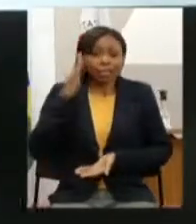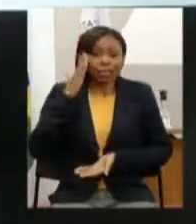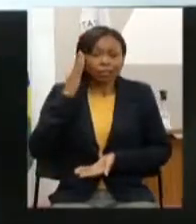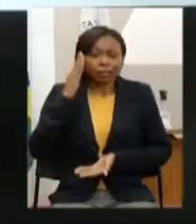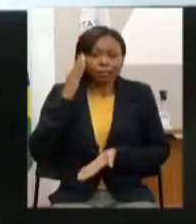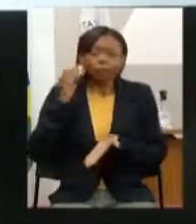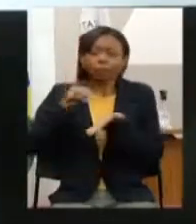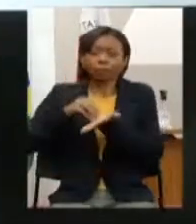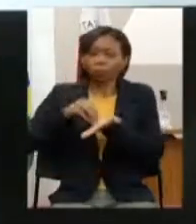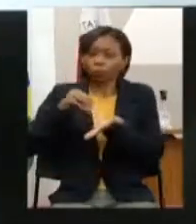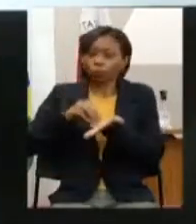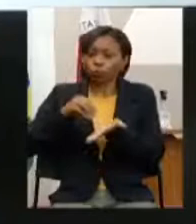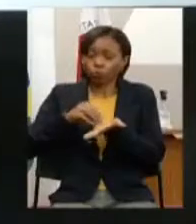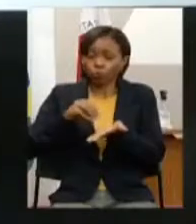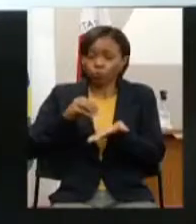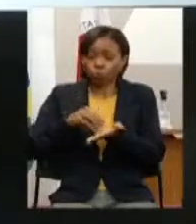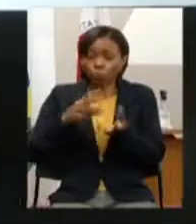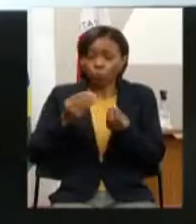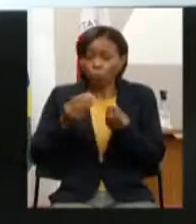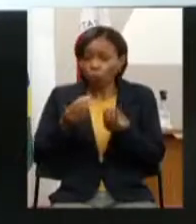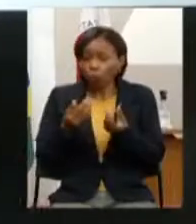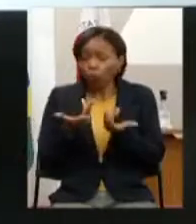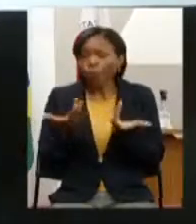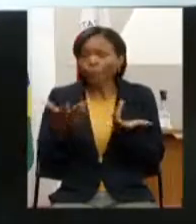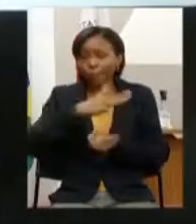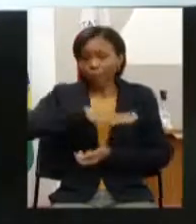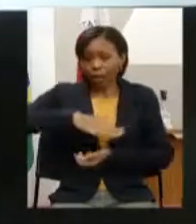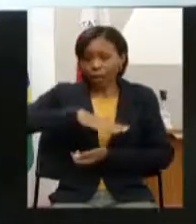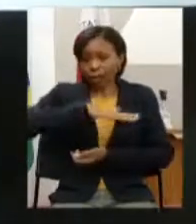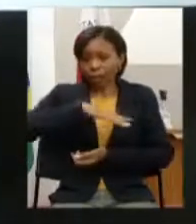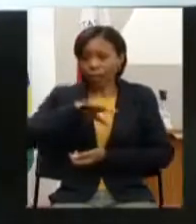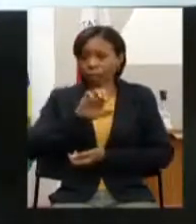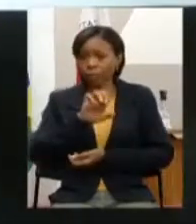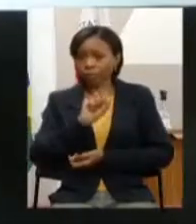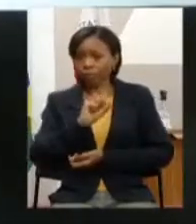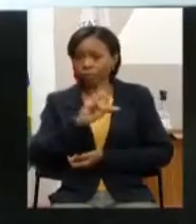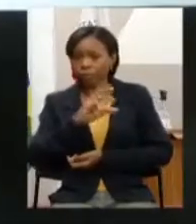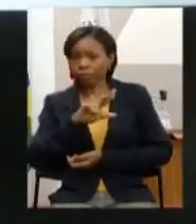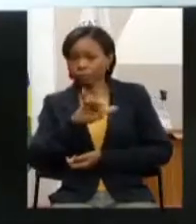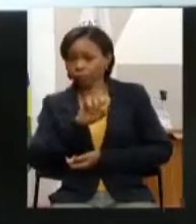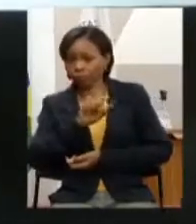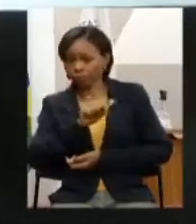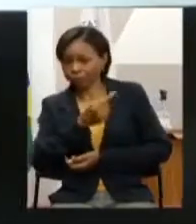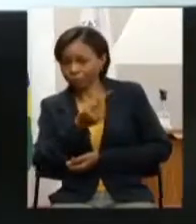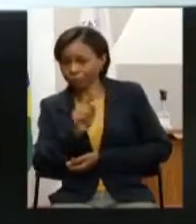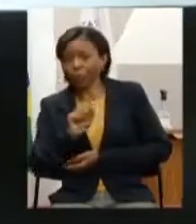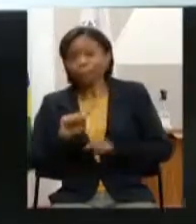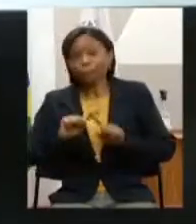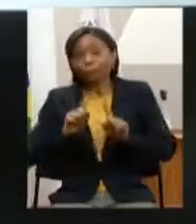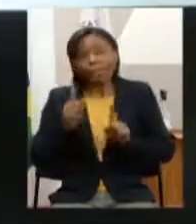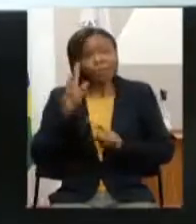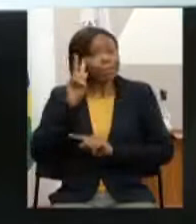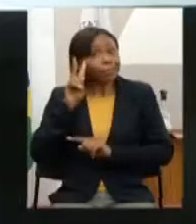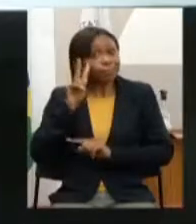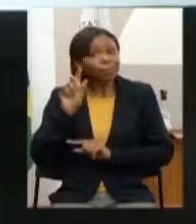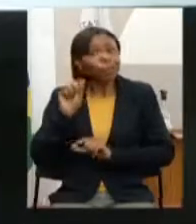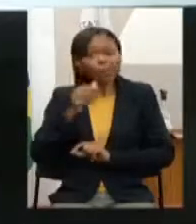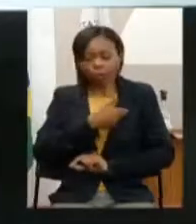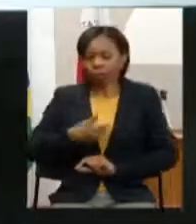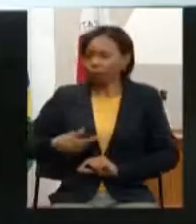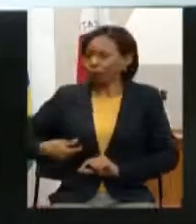grande da carreira de escrivão mas o estado só lembrando que ainda não está conseguindo pagar a folha de pessoal em dia está